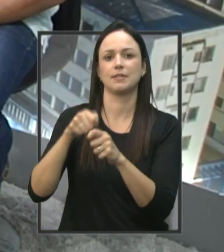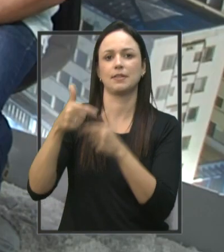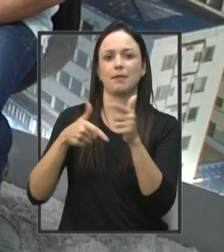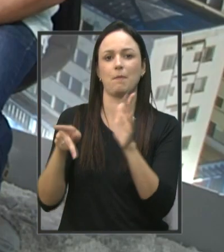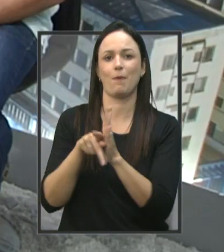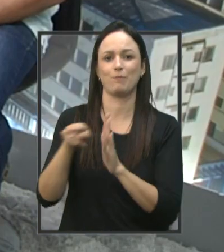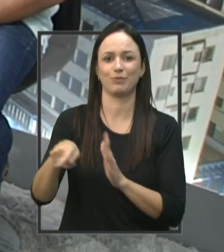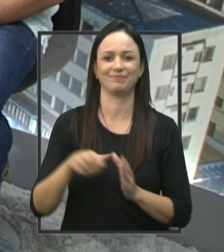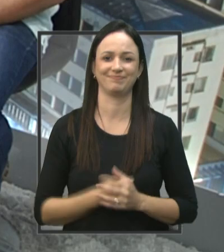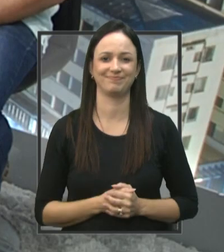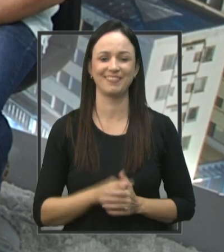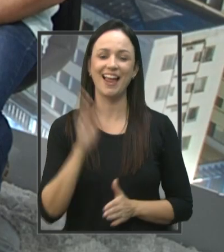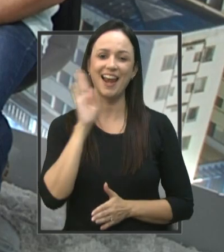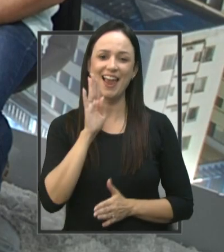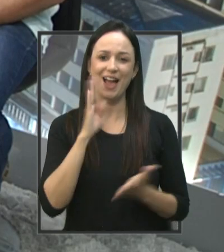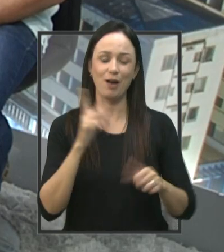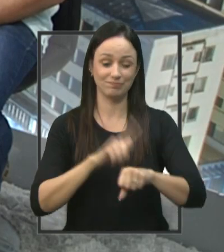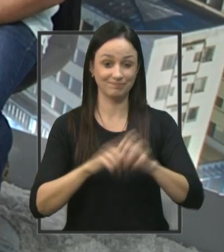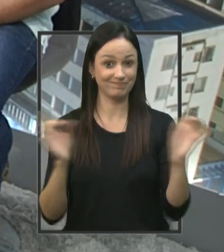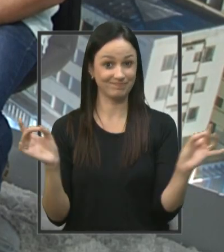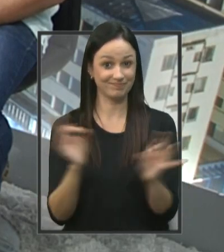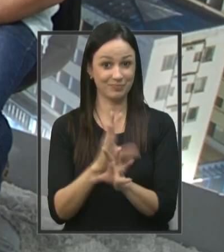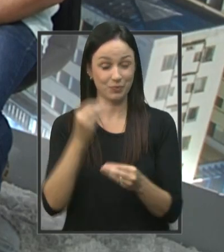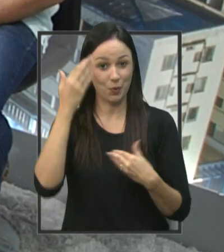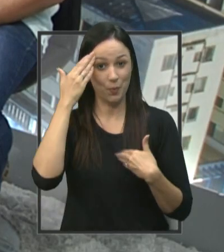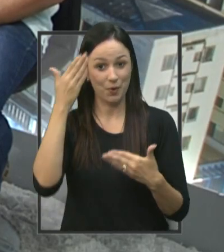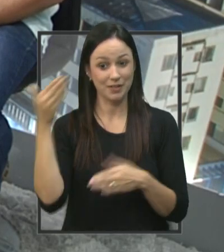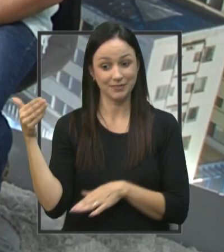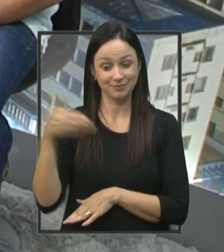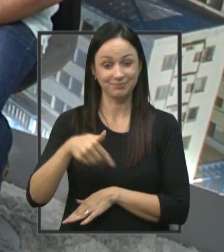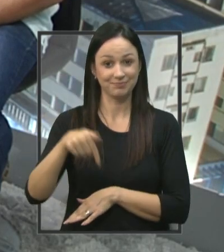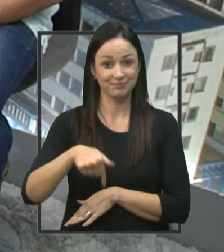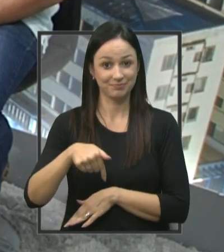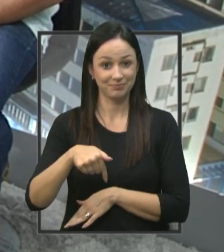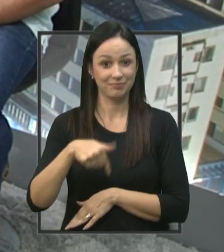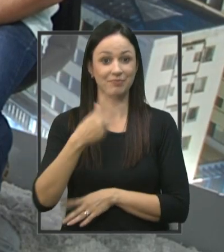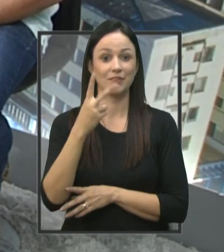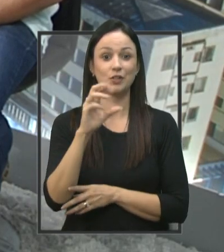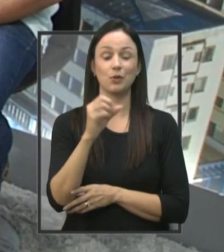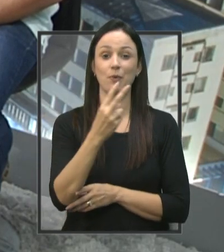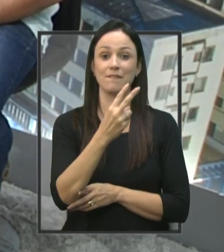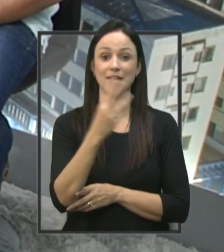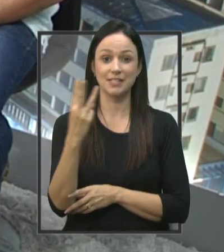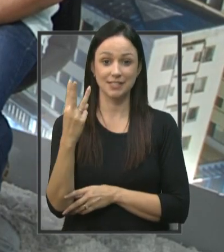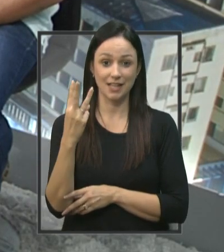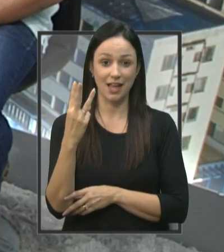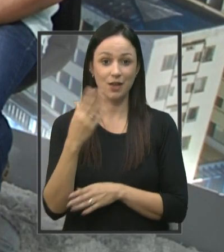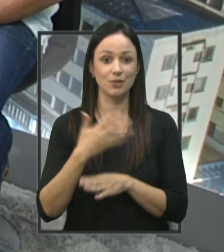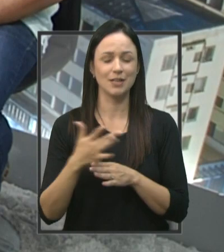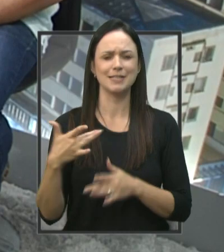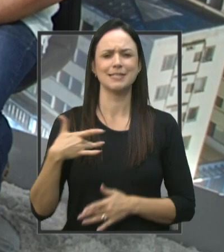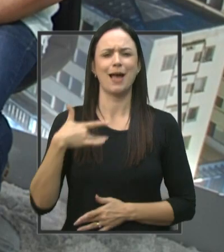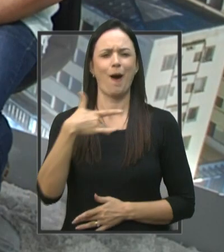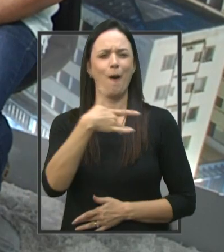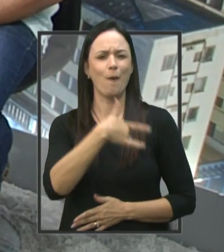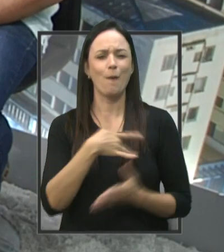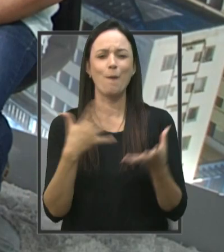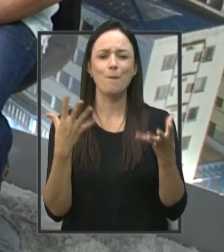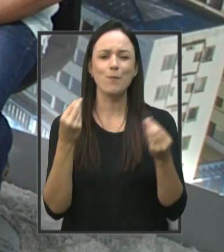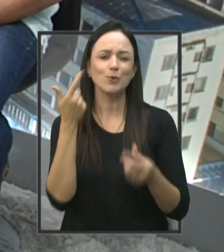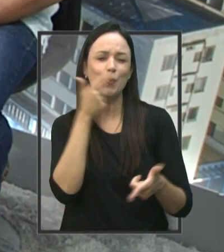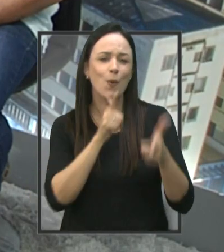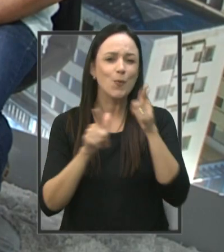Legal Vereador O tempo está esgotado Mais uma vez Obrigado pela sua presença Que 2023 Seja repleto De saúde E de muitas